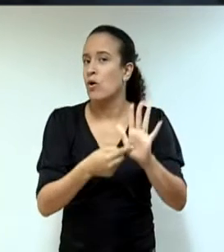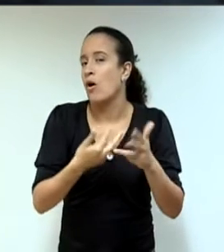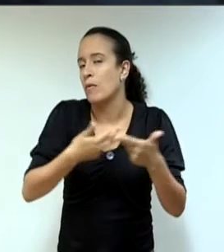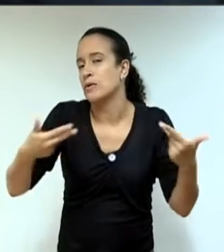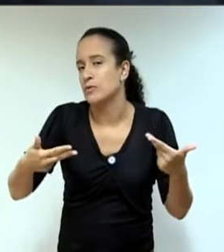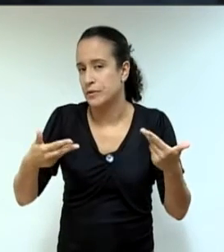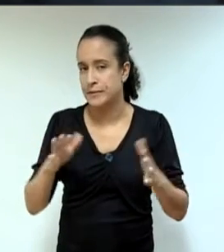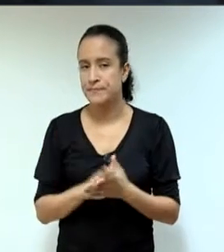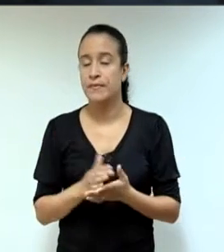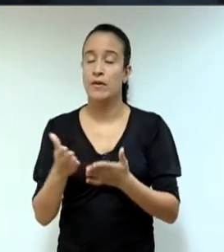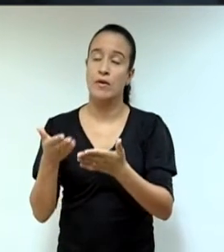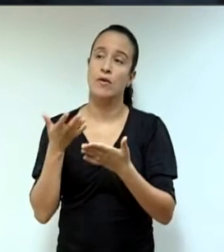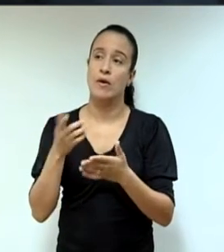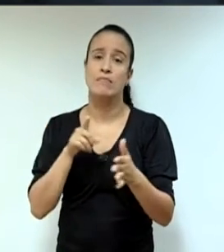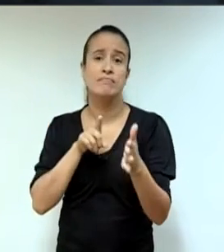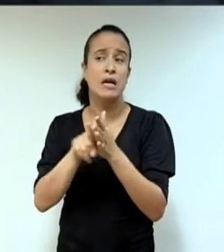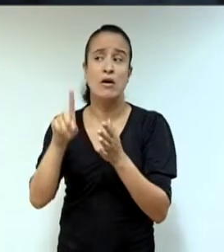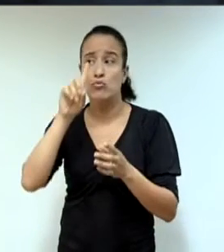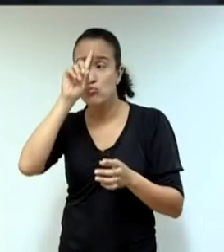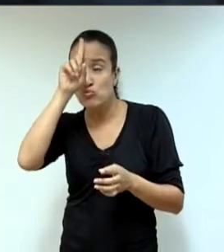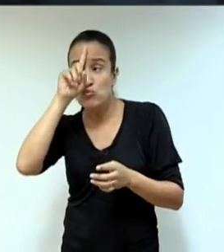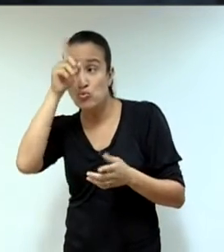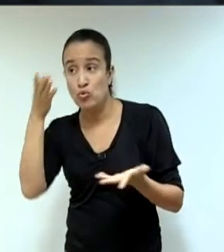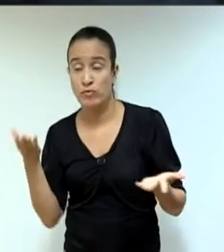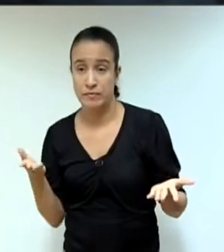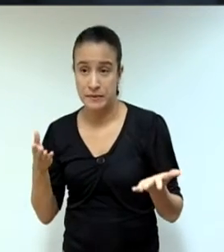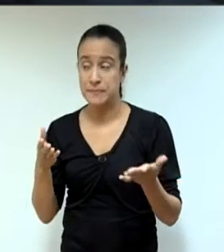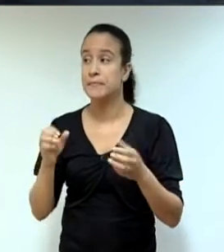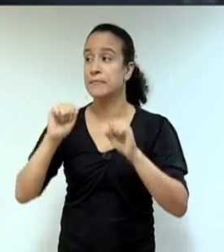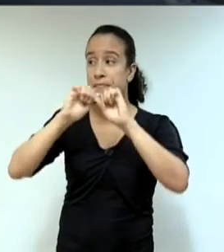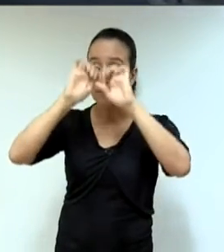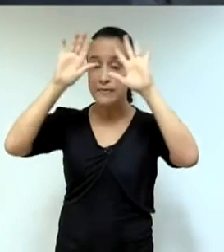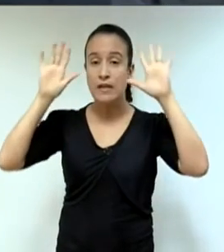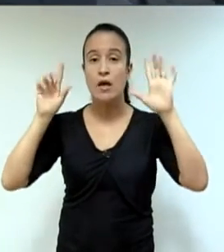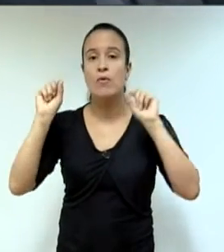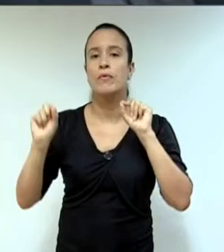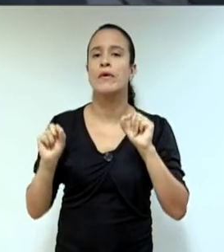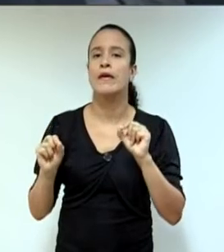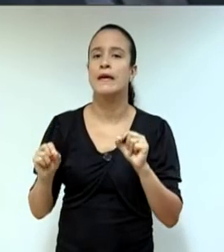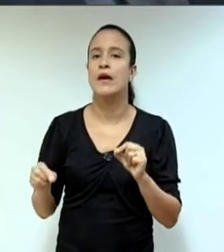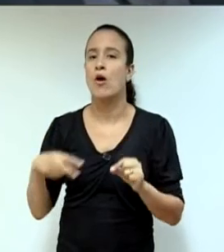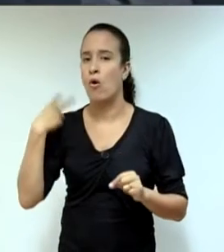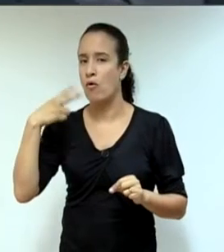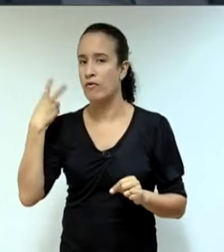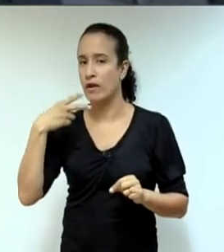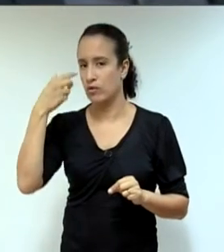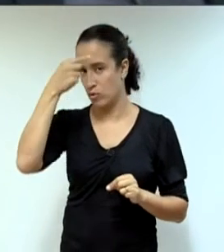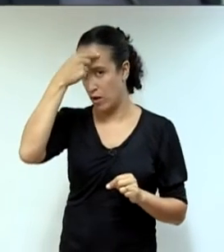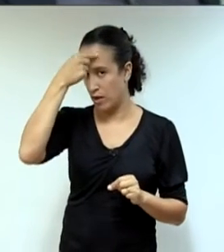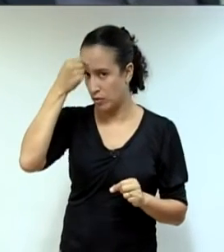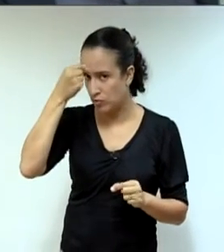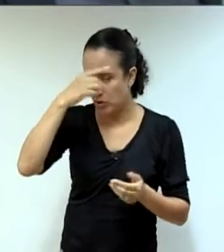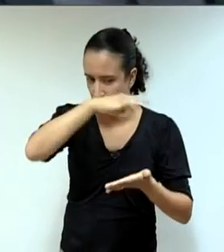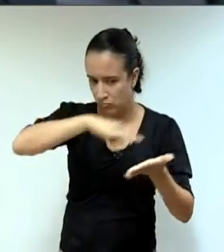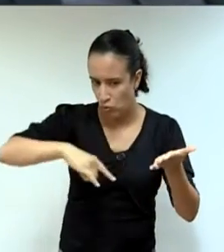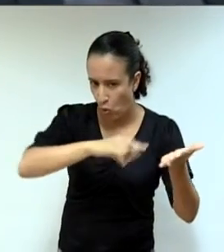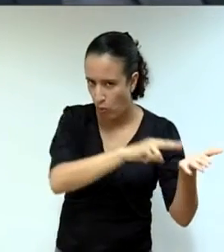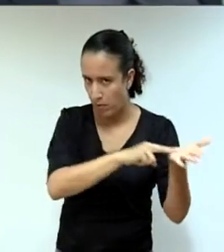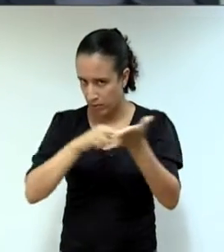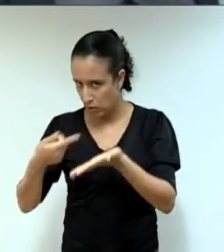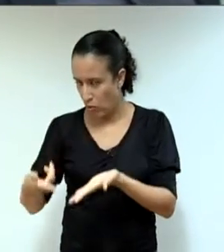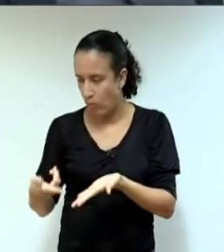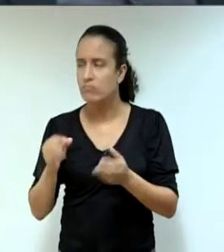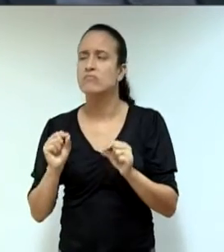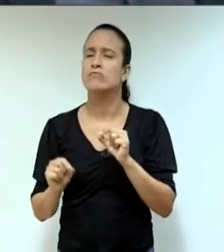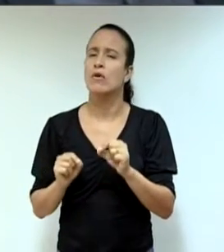pudesse me esclarecer, até pegando aí um gancho do que foi dito pelo vereador Edilcinho no ofício, como é que